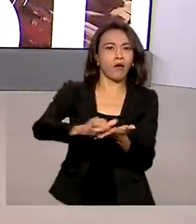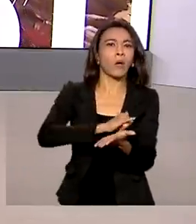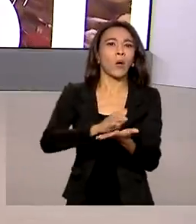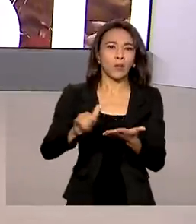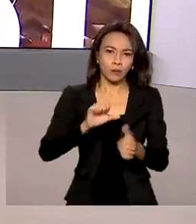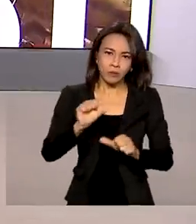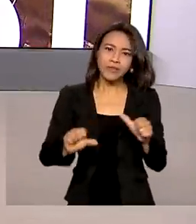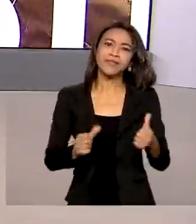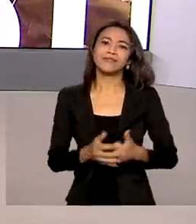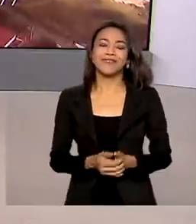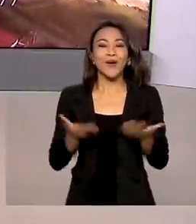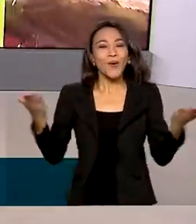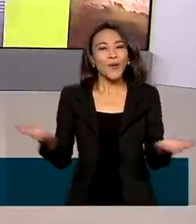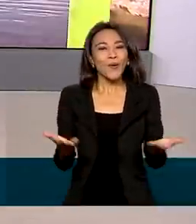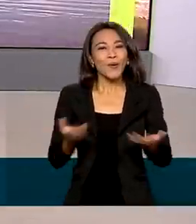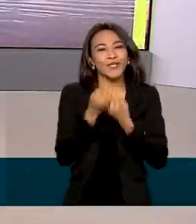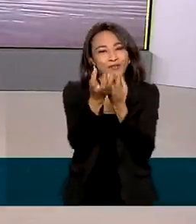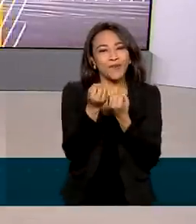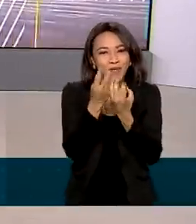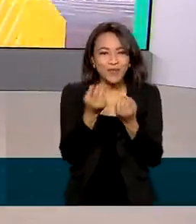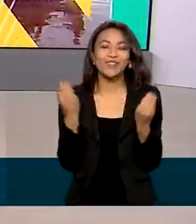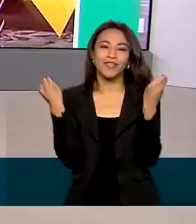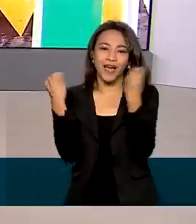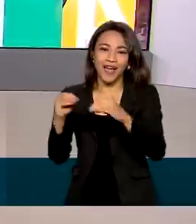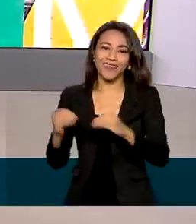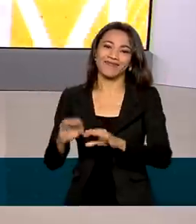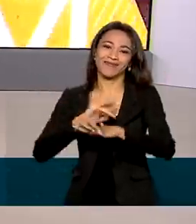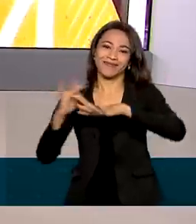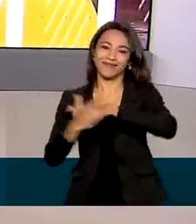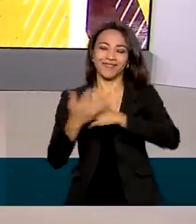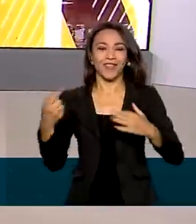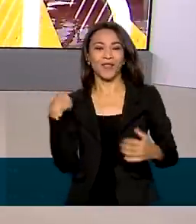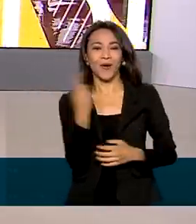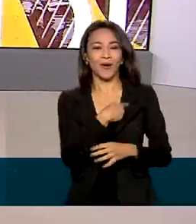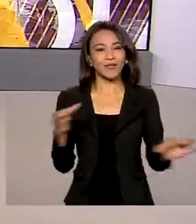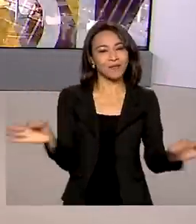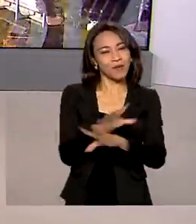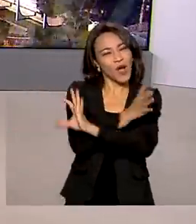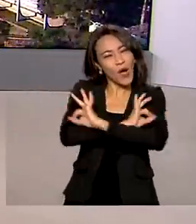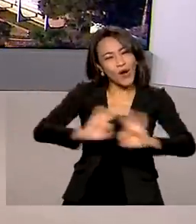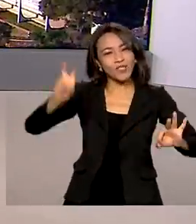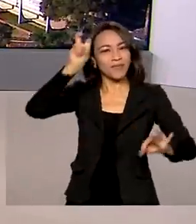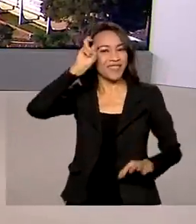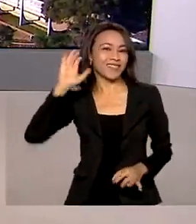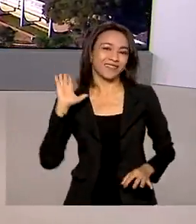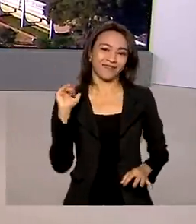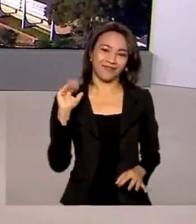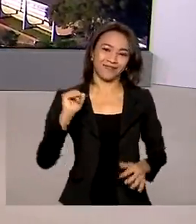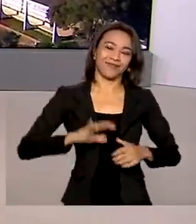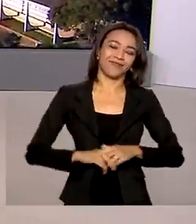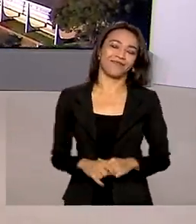As reportagens de hoje estão nas nossas redes sociais. A gente fica por aqui. Ótima quinta-feira para você. Tchau, tchau.